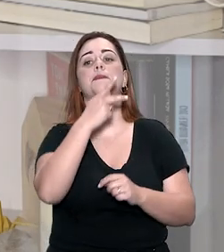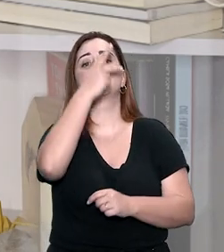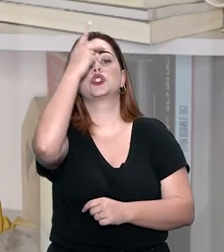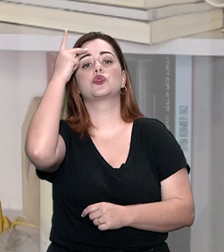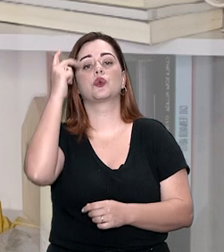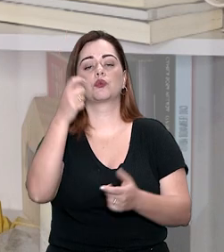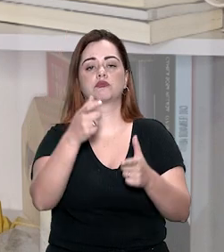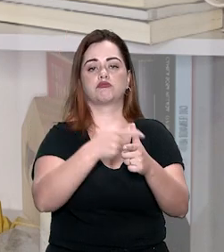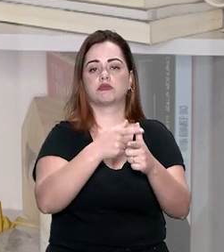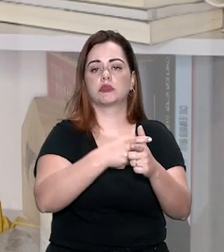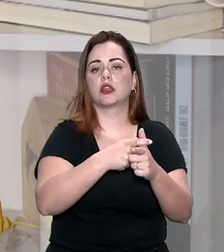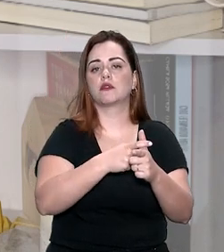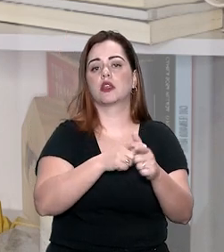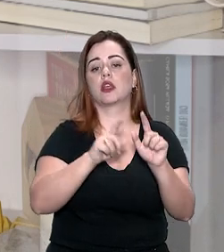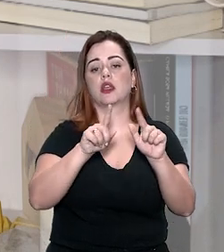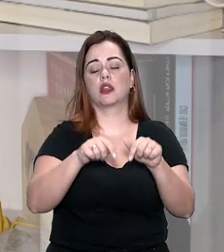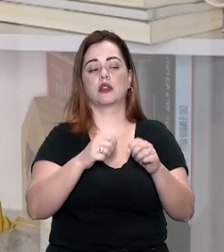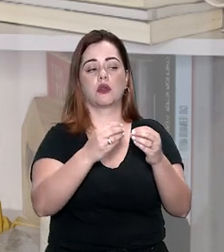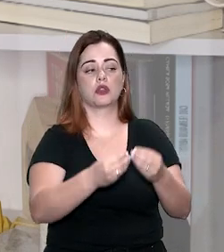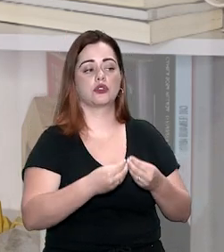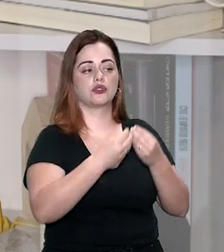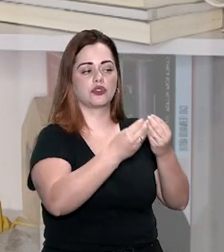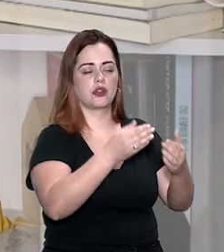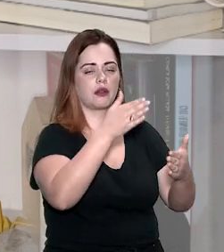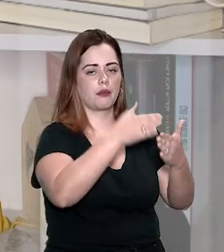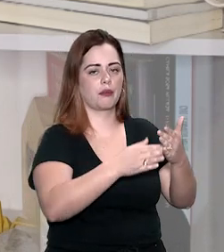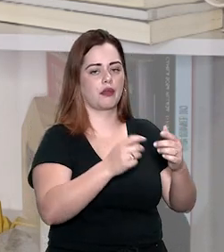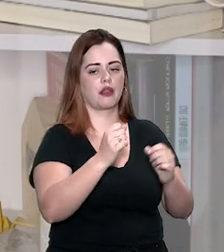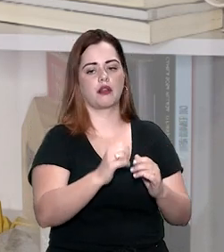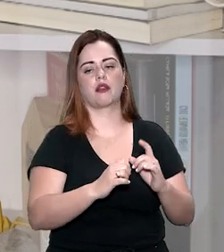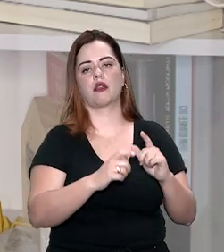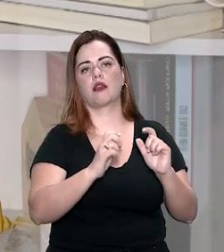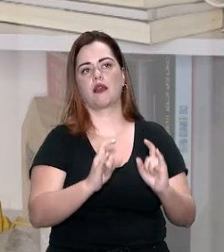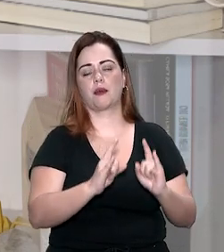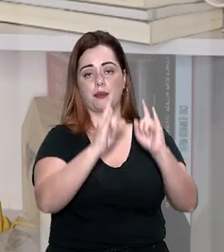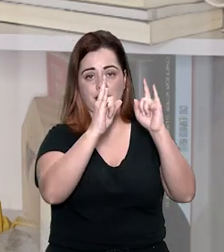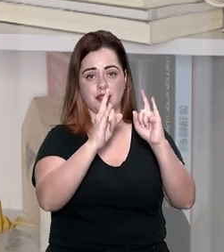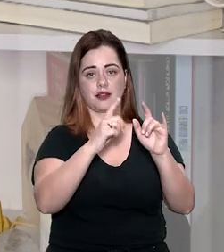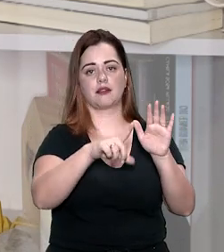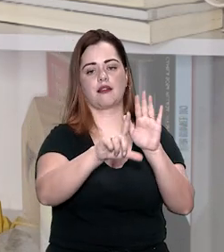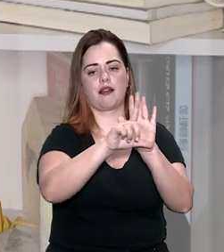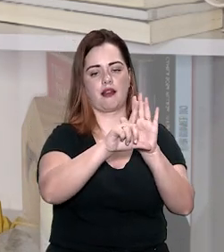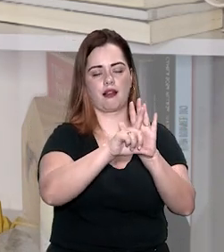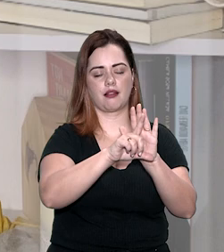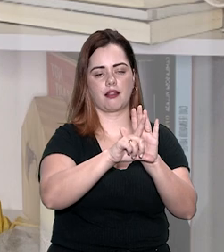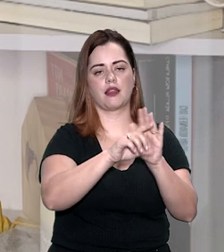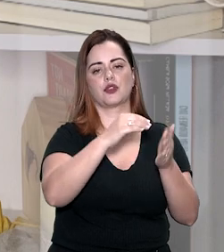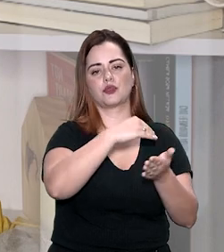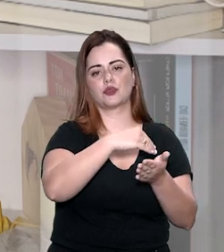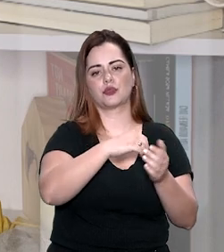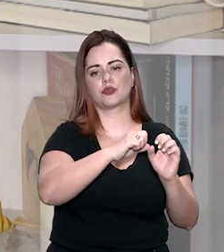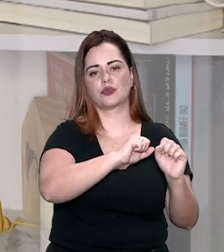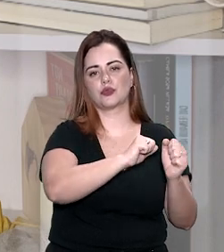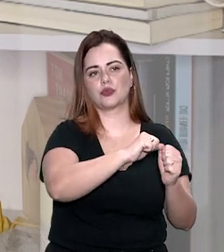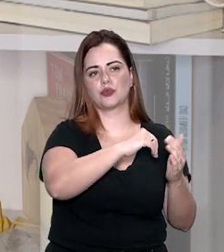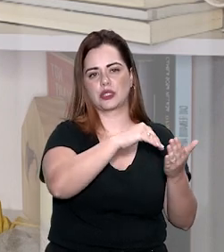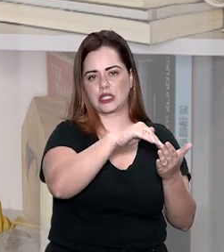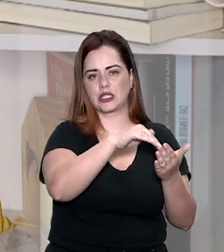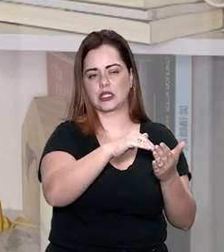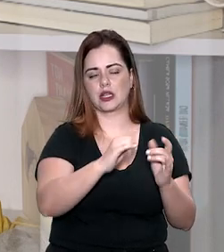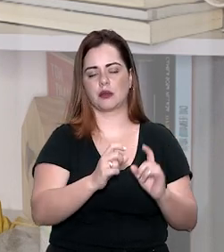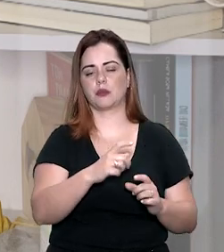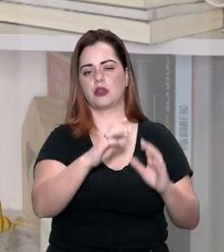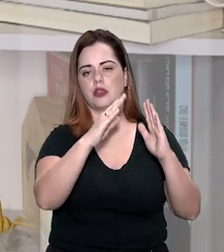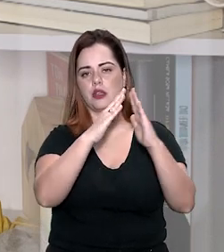credor, bem como lhe atribui a posse indireta do imóvel, de acordo com a lei que dispõe sobre o sistema de financiamento imobiliário.